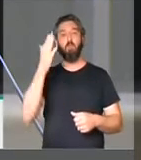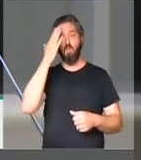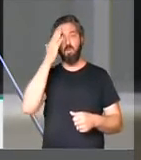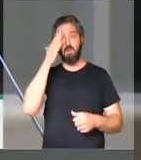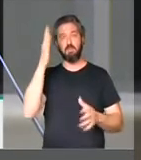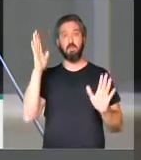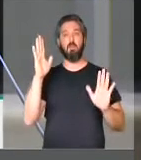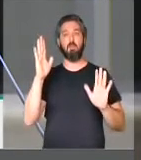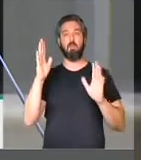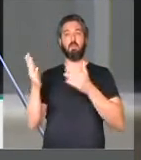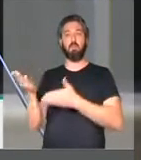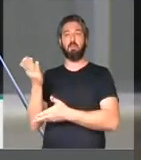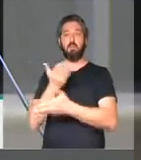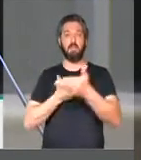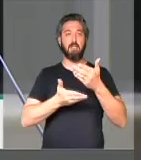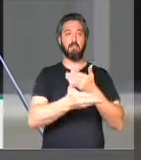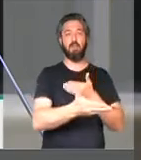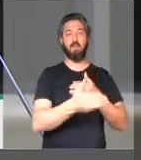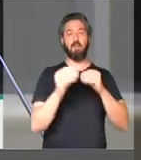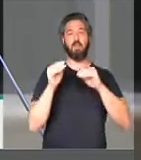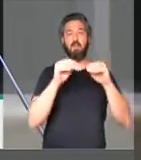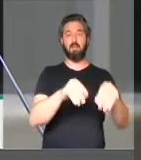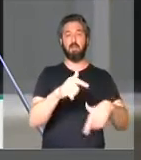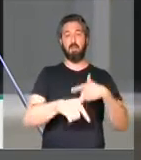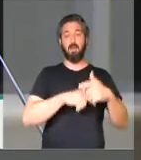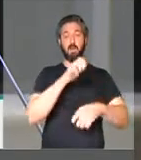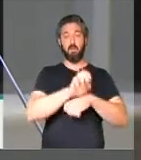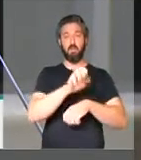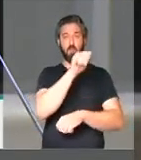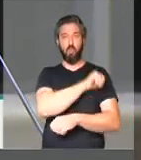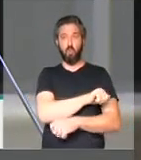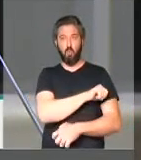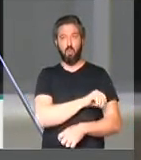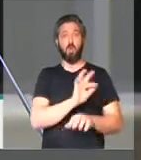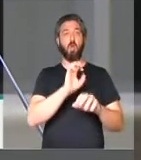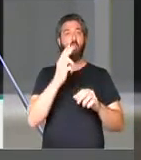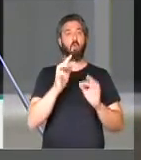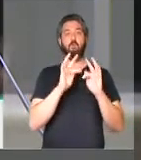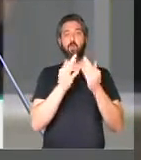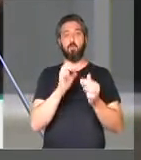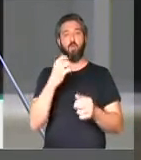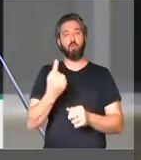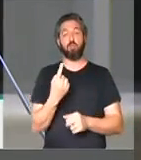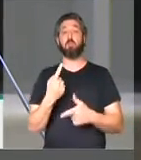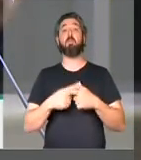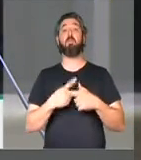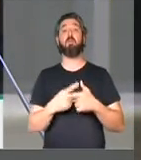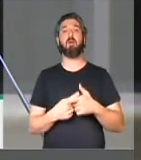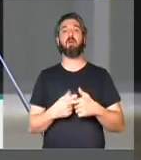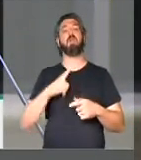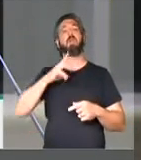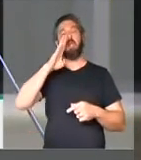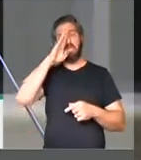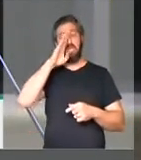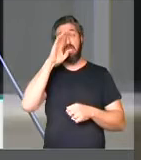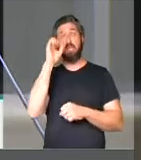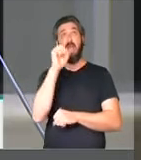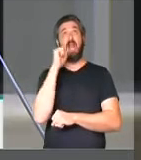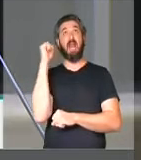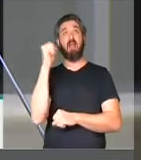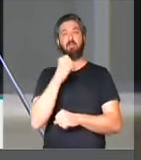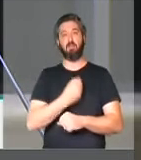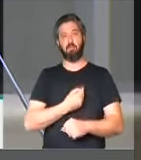transferido para o estado do Rio de Janeiro. Nem ele, nem com a família dele. Porque ele corre grande